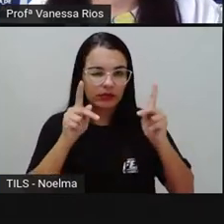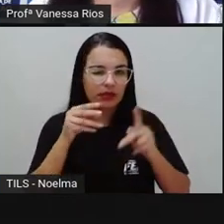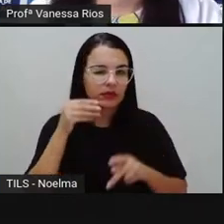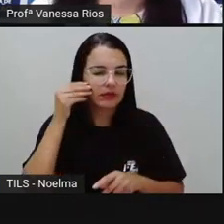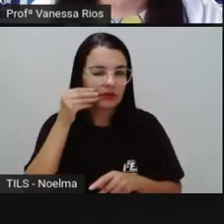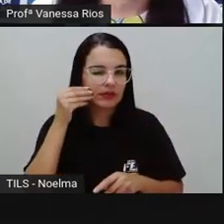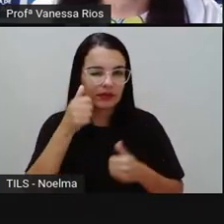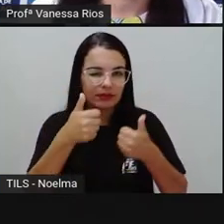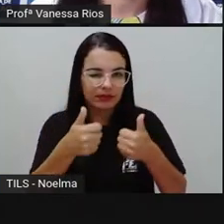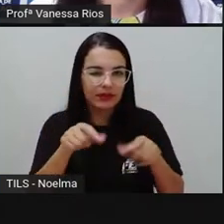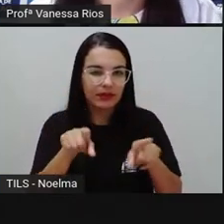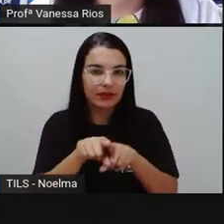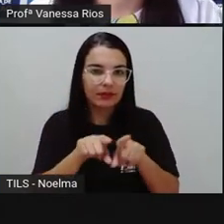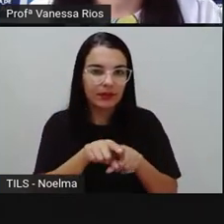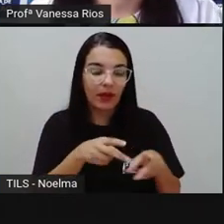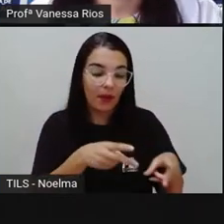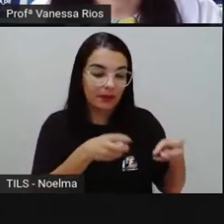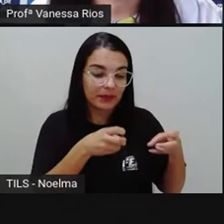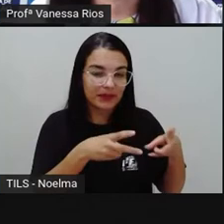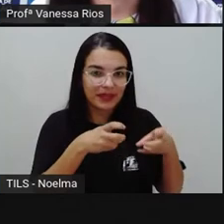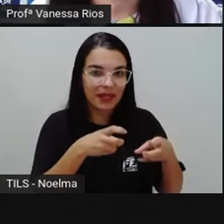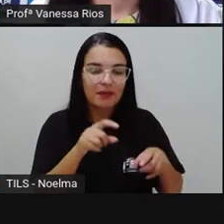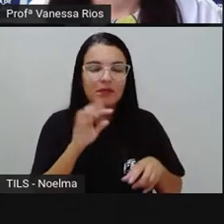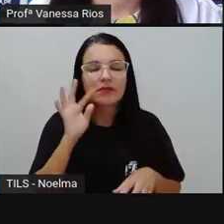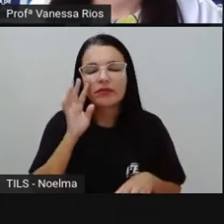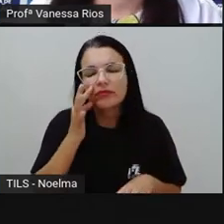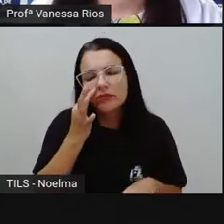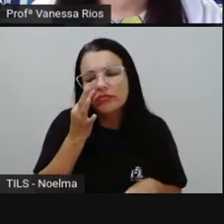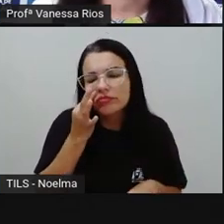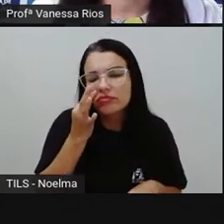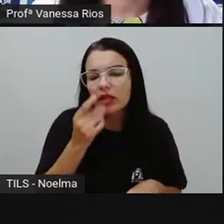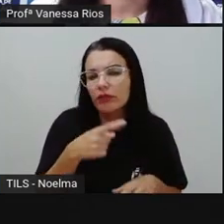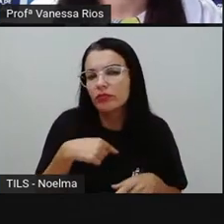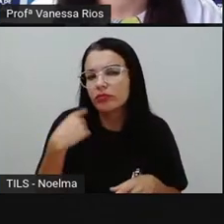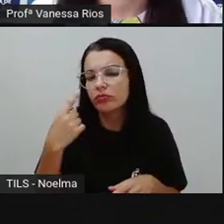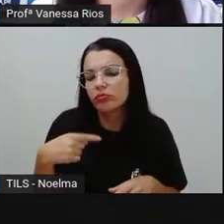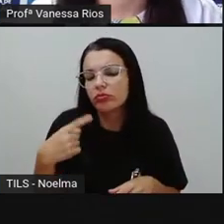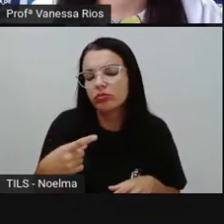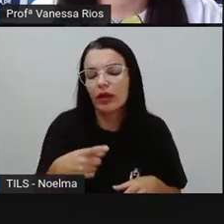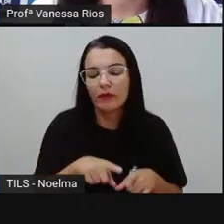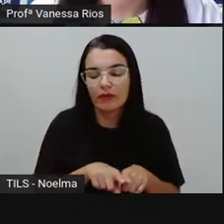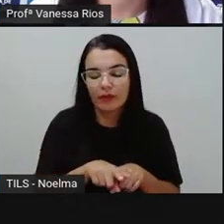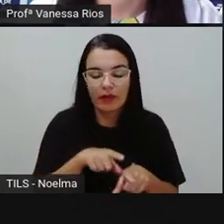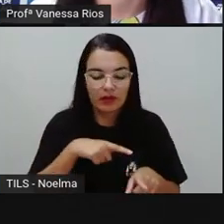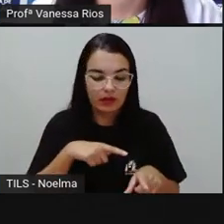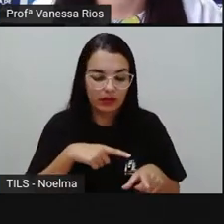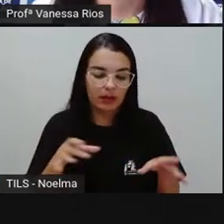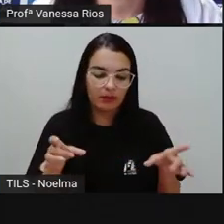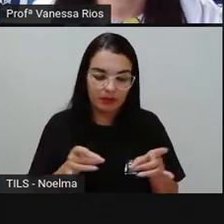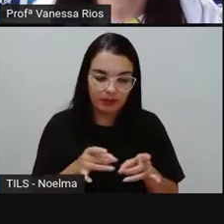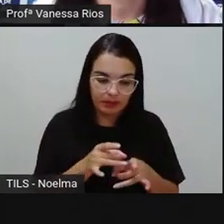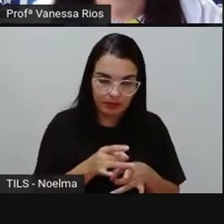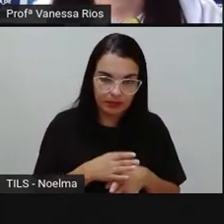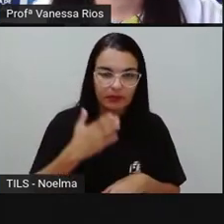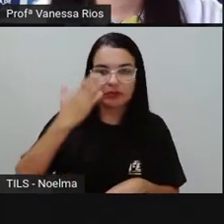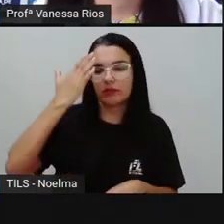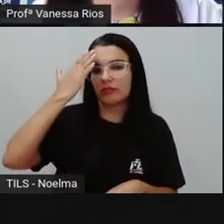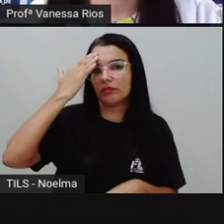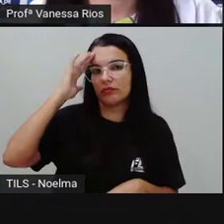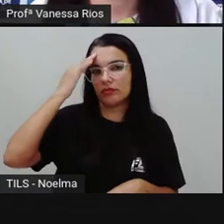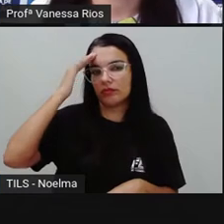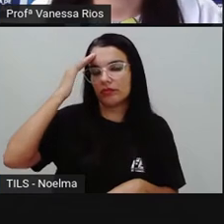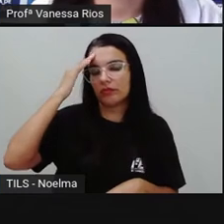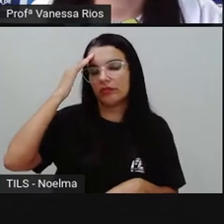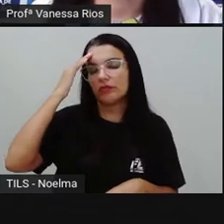E observe aí o que é que vai acontecer. Para a partir disso, você ter as suas conclusões de entendimento do